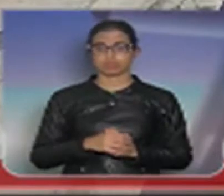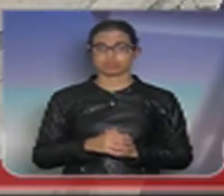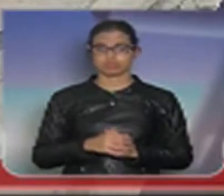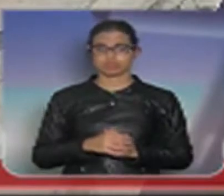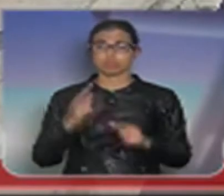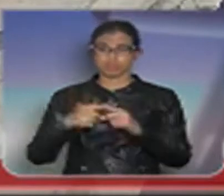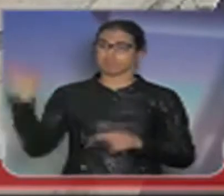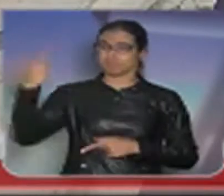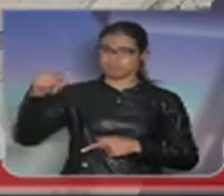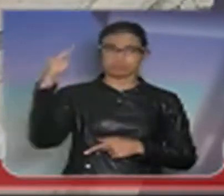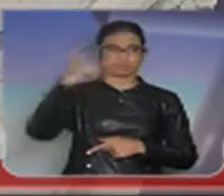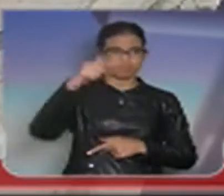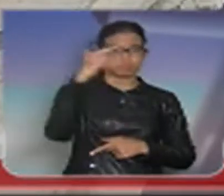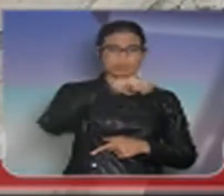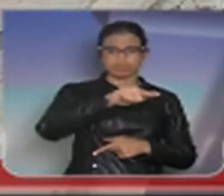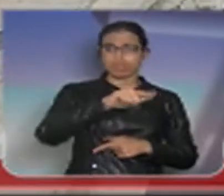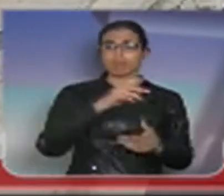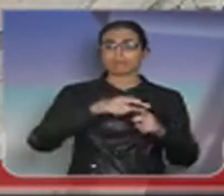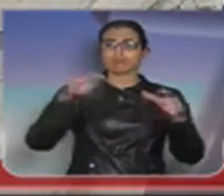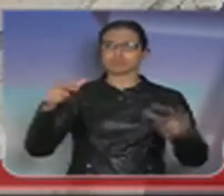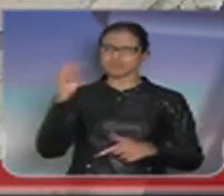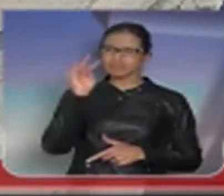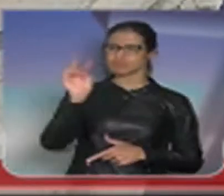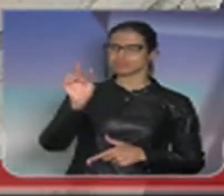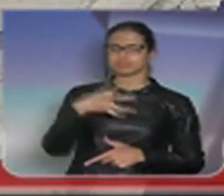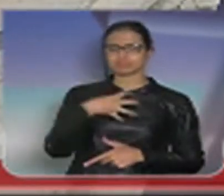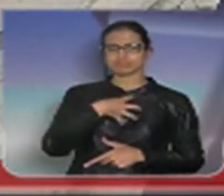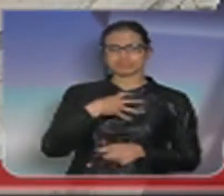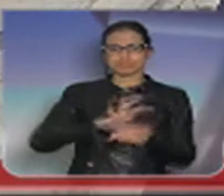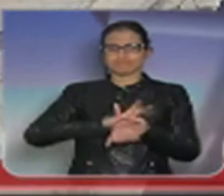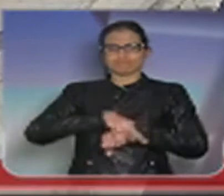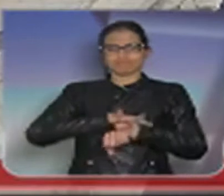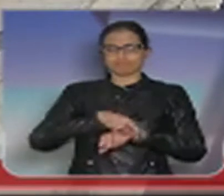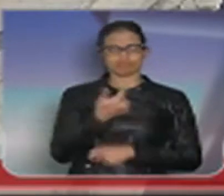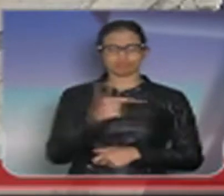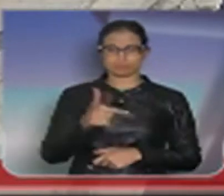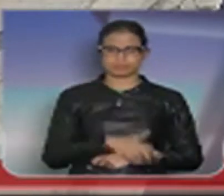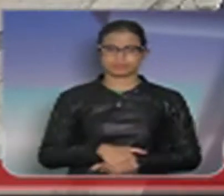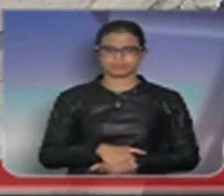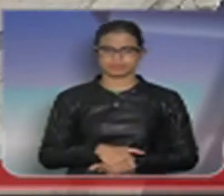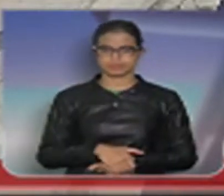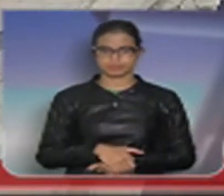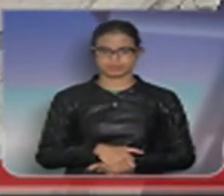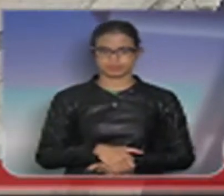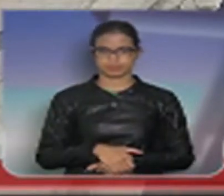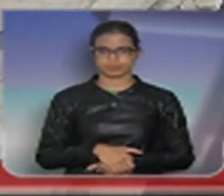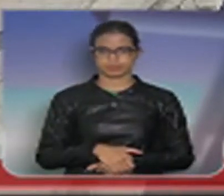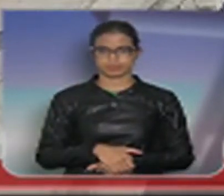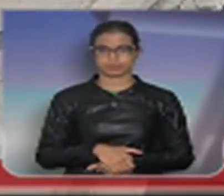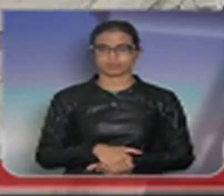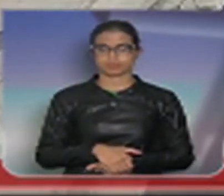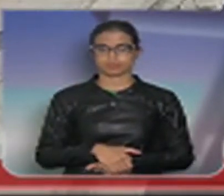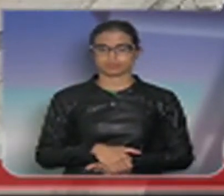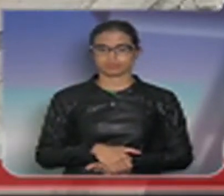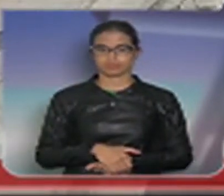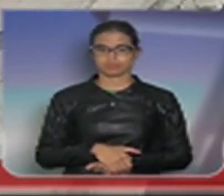existente sensação de insegurança que acontece no Estado de São Paulo. O que ocorre é o seguinte,